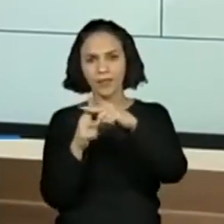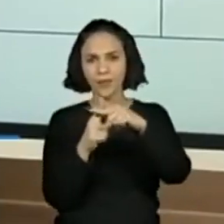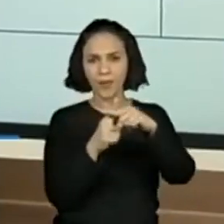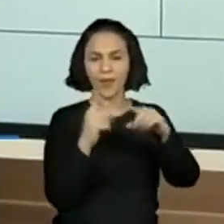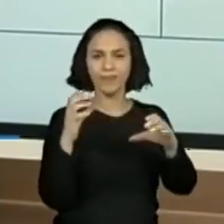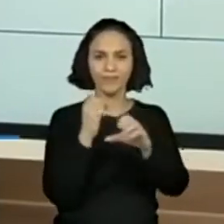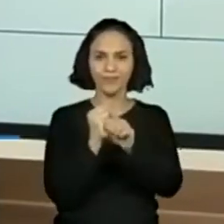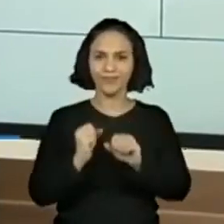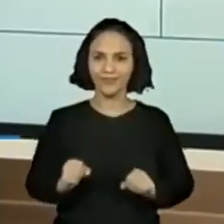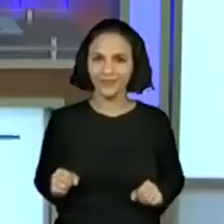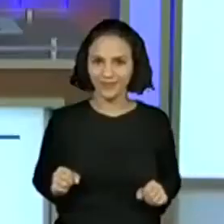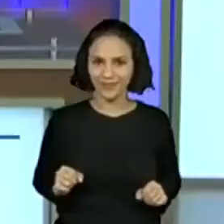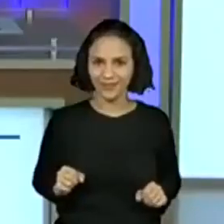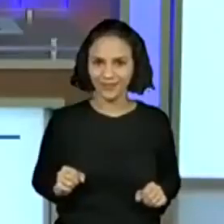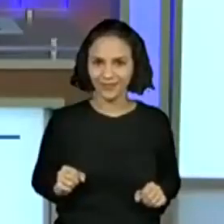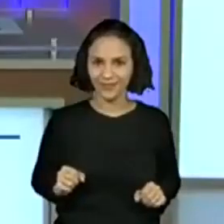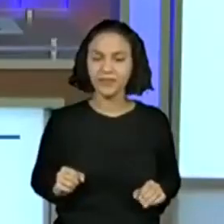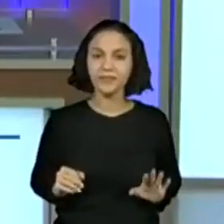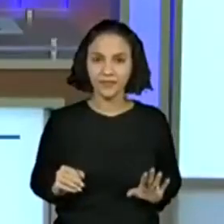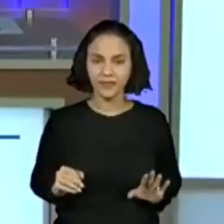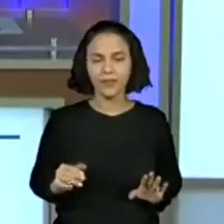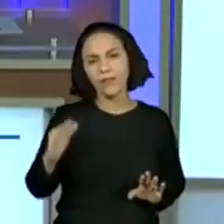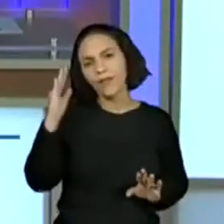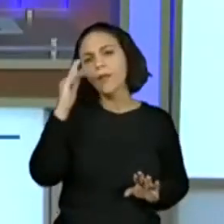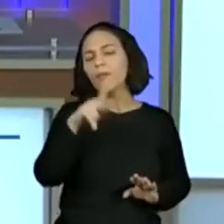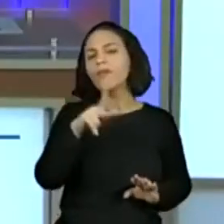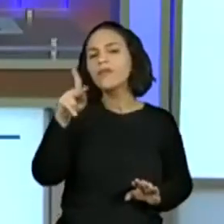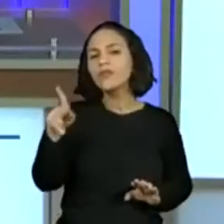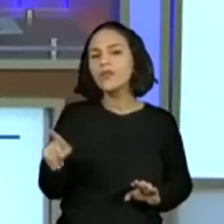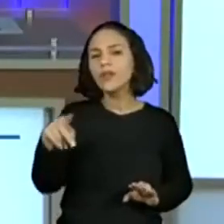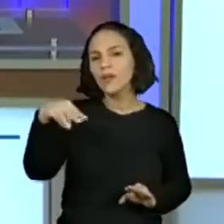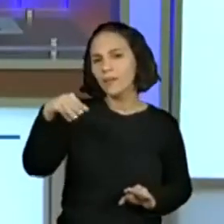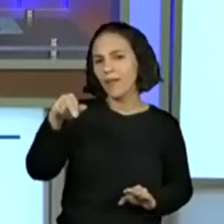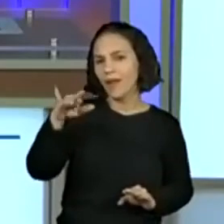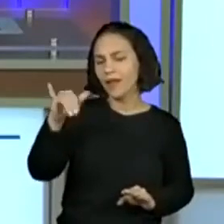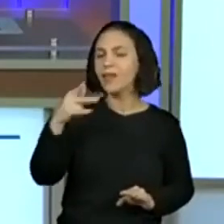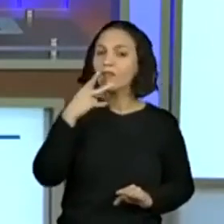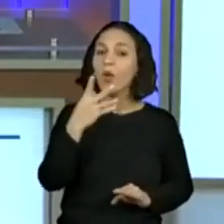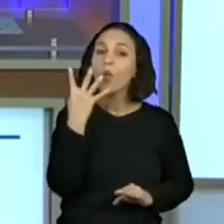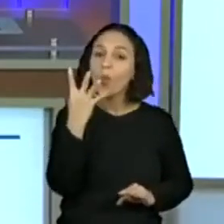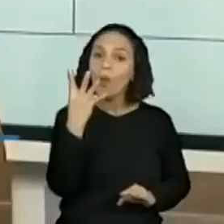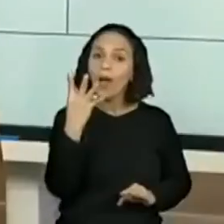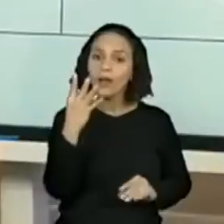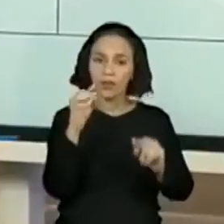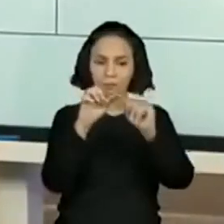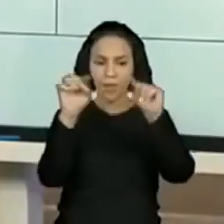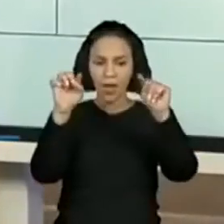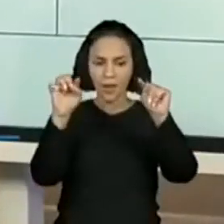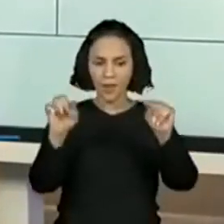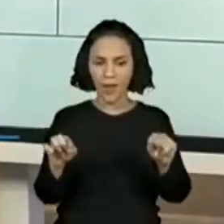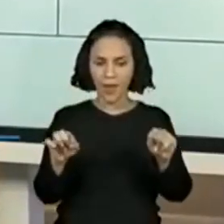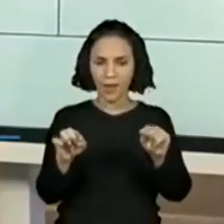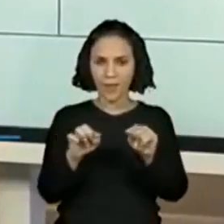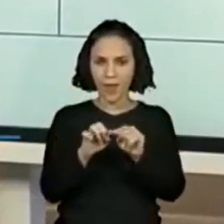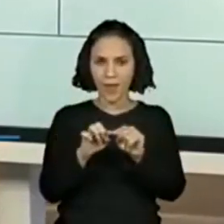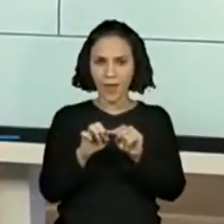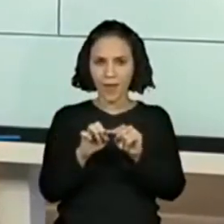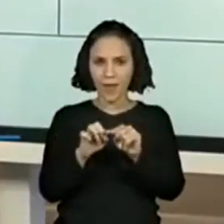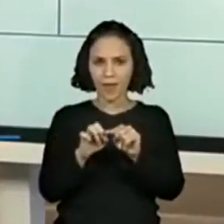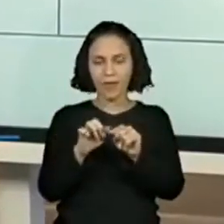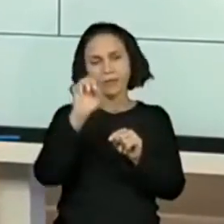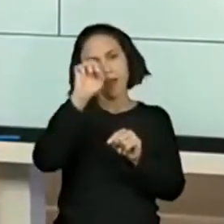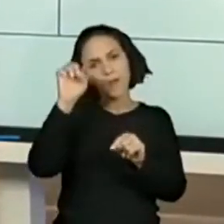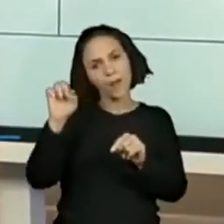Deu para entender? Ó, a professora Maria Aparecida falou, a gente soma os quatro lados. Isso mesmo. E a professora